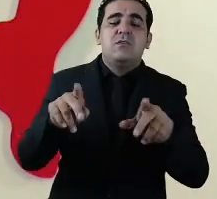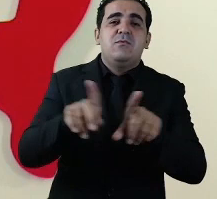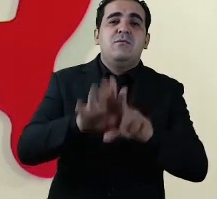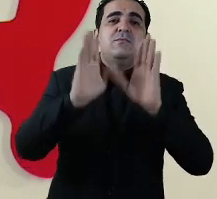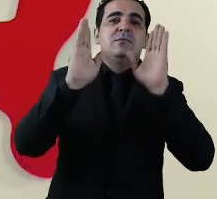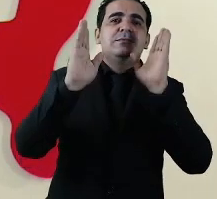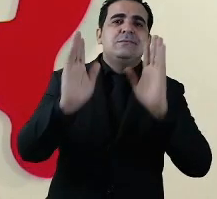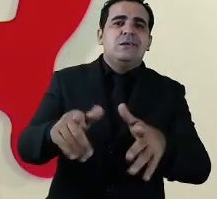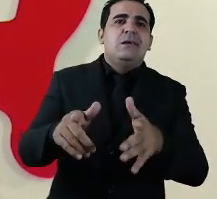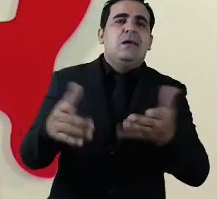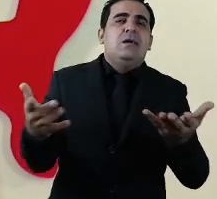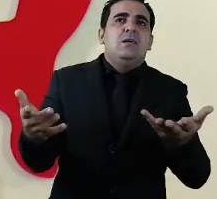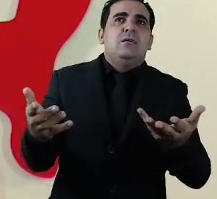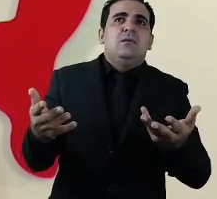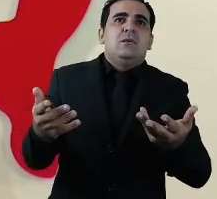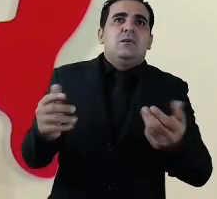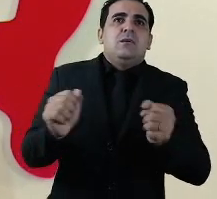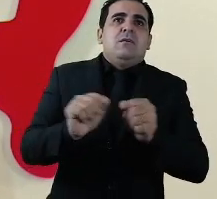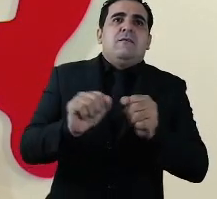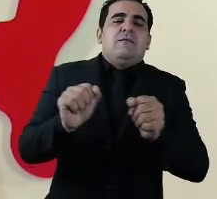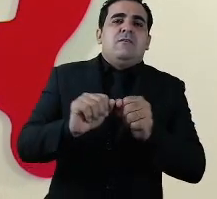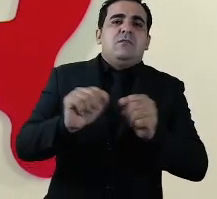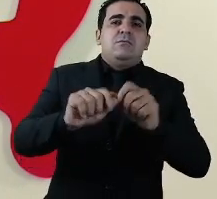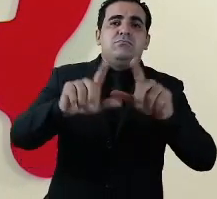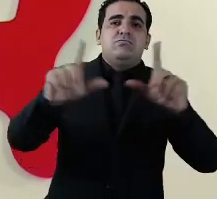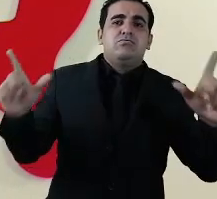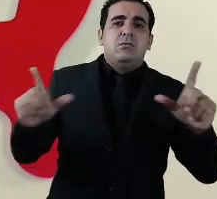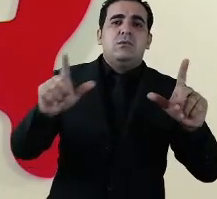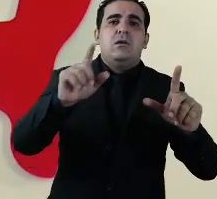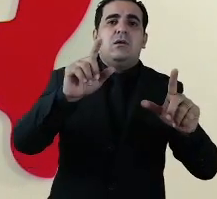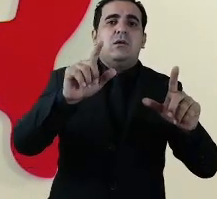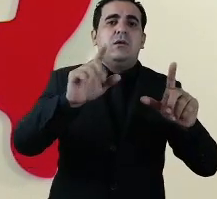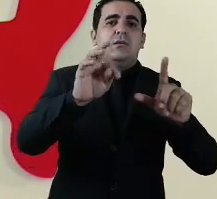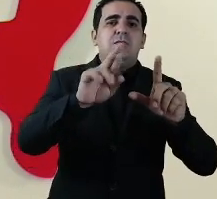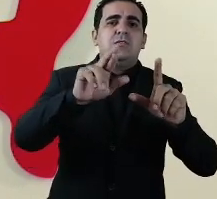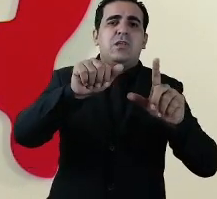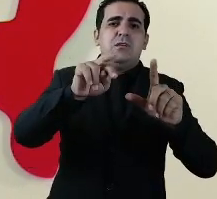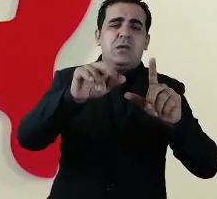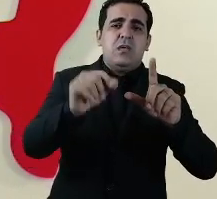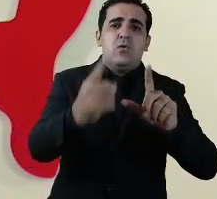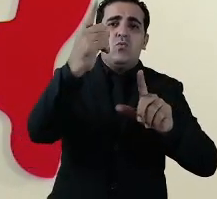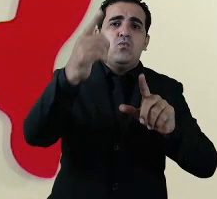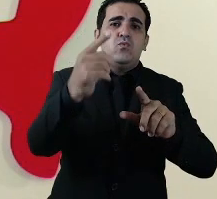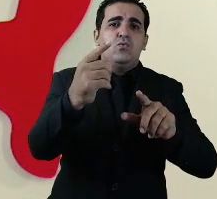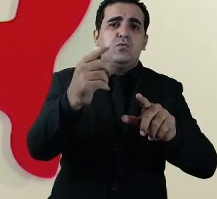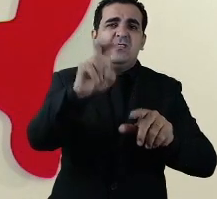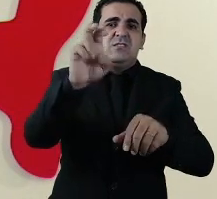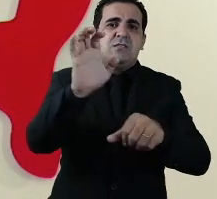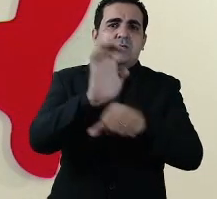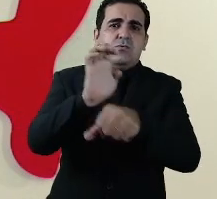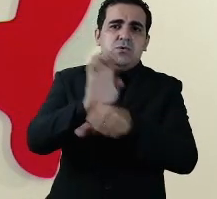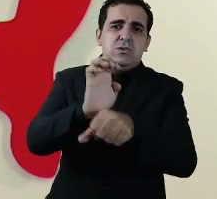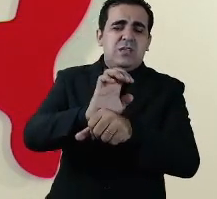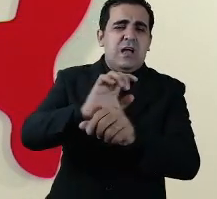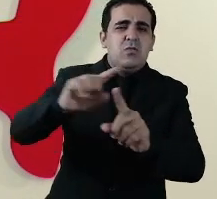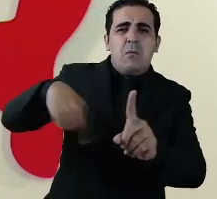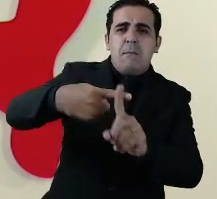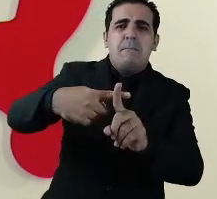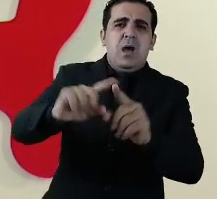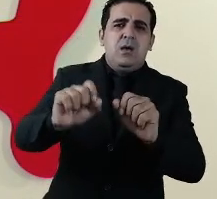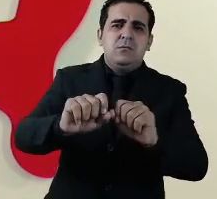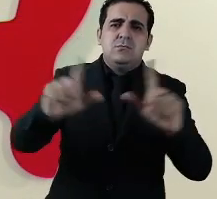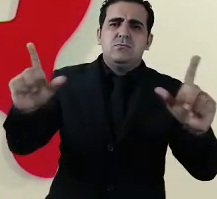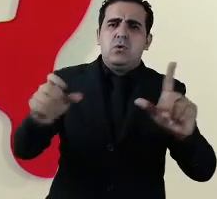reconhecido pela transparência internacional como um dos cinco estados de mais qualidade